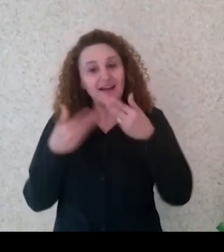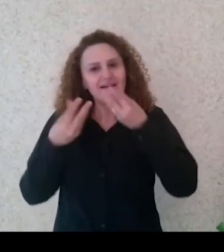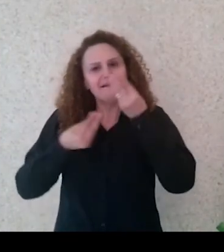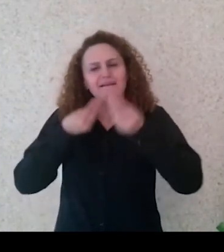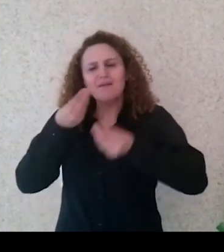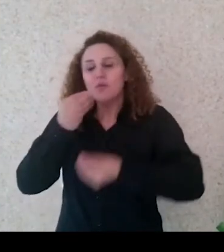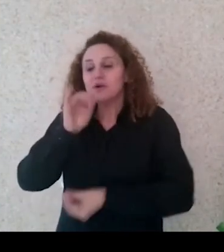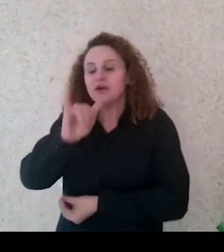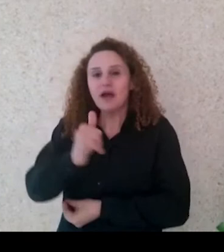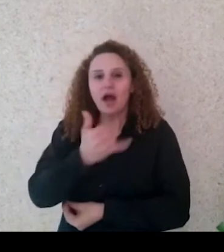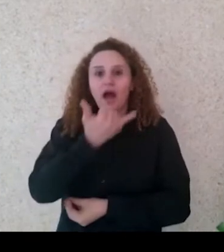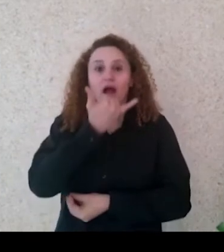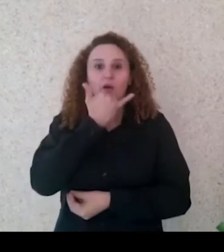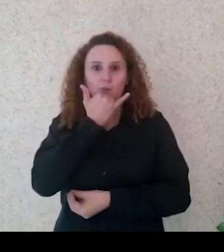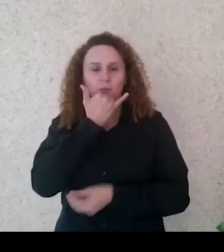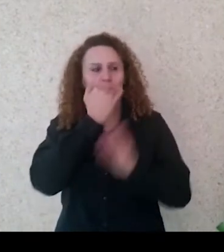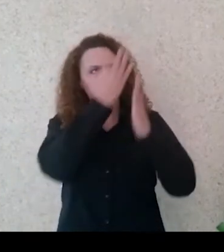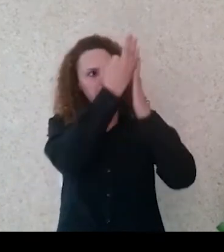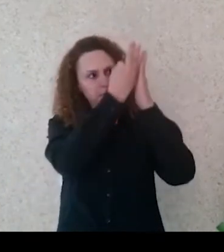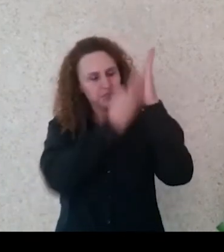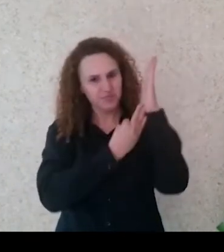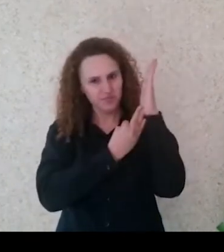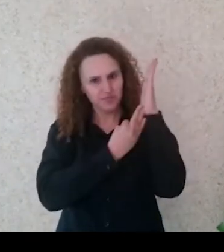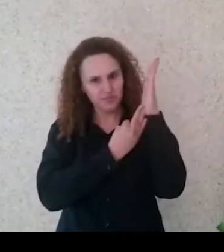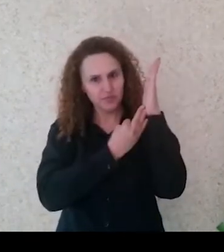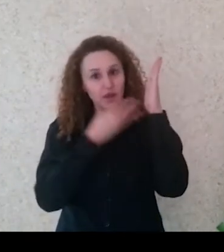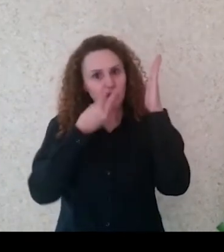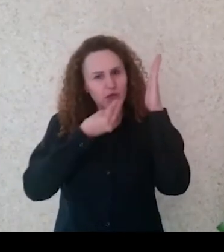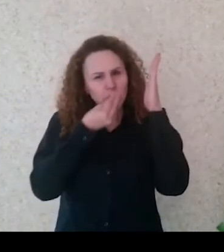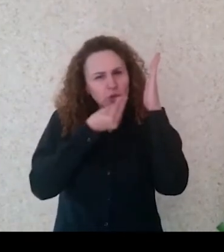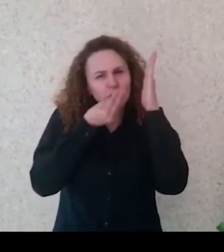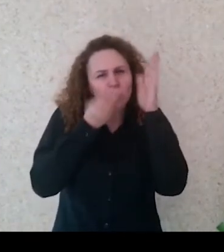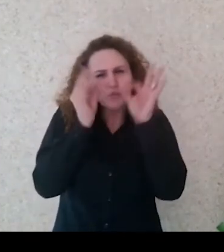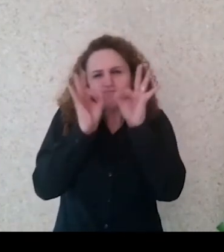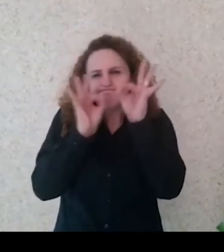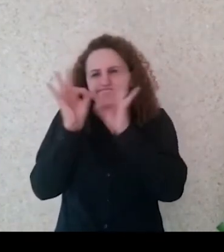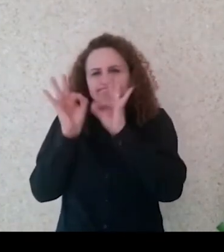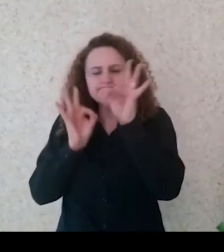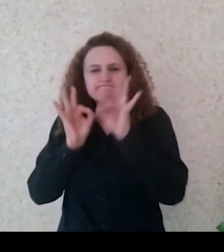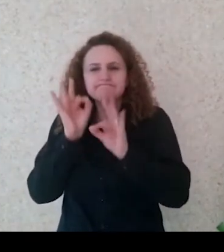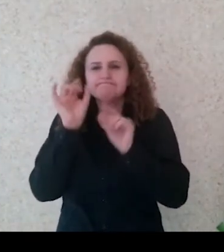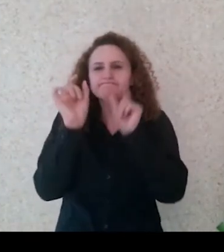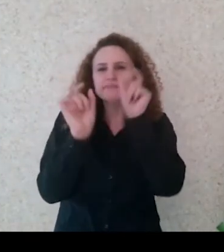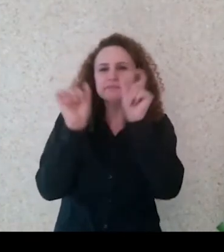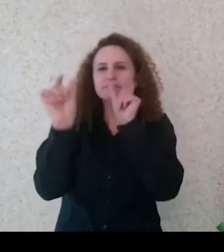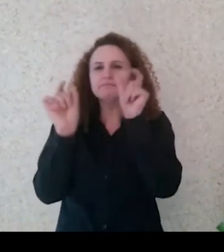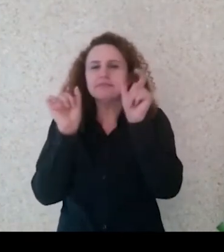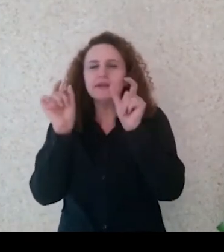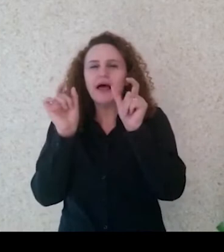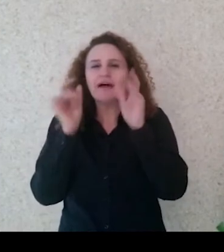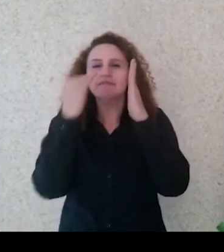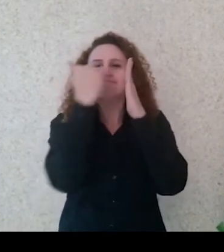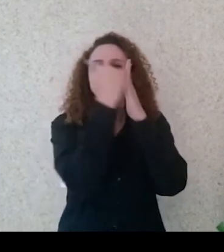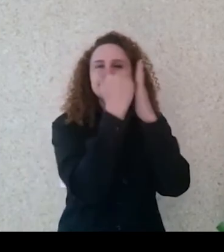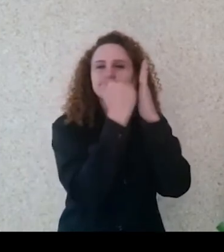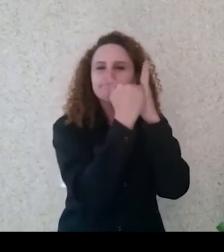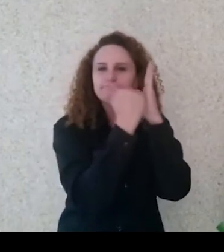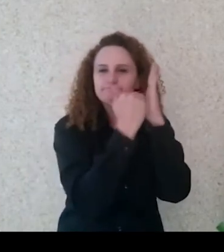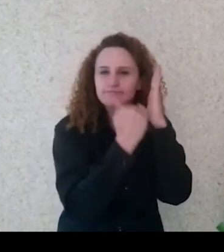como se faz uma argumentação em um texto. Como nós organizamos as palavras, as classes